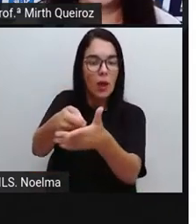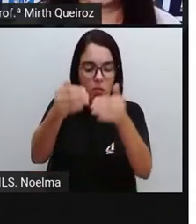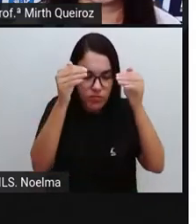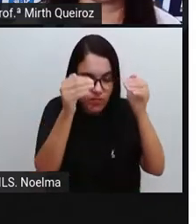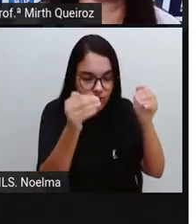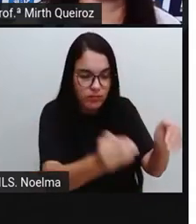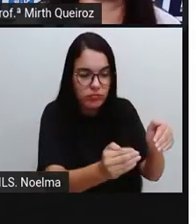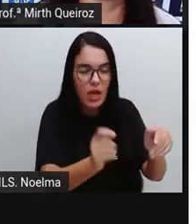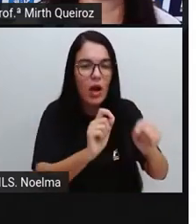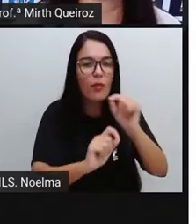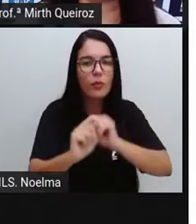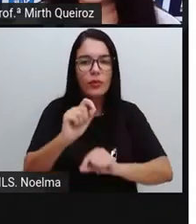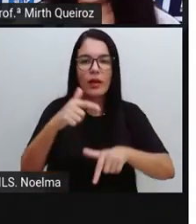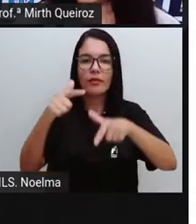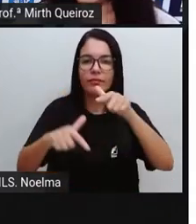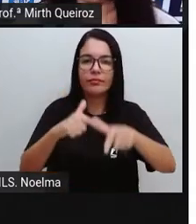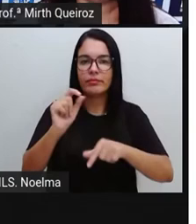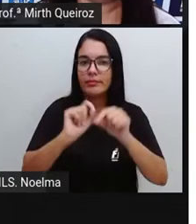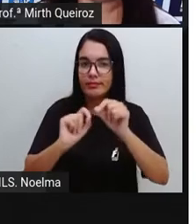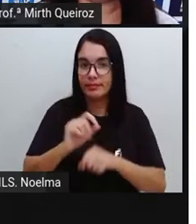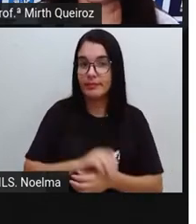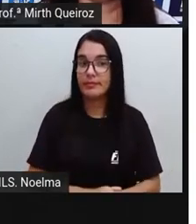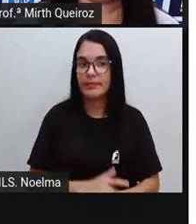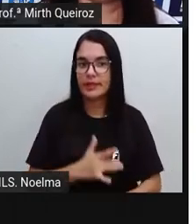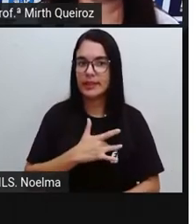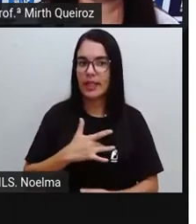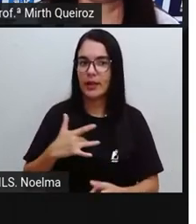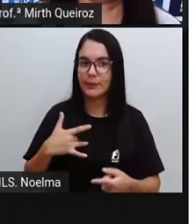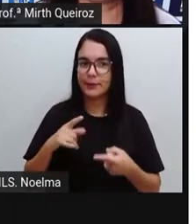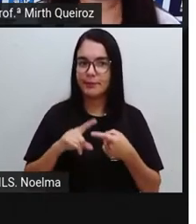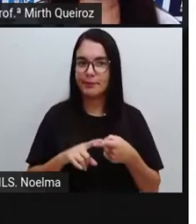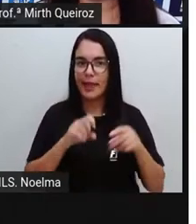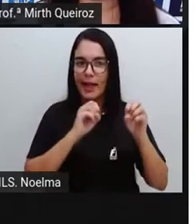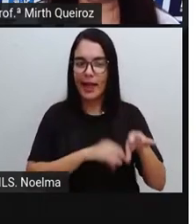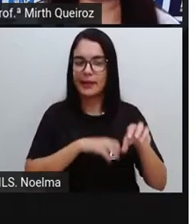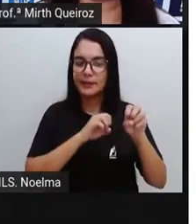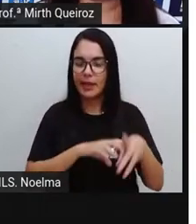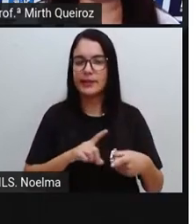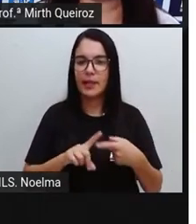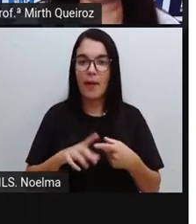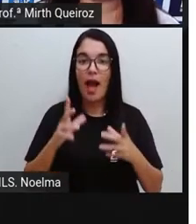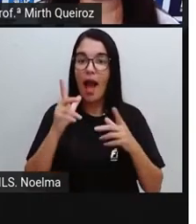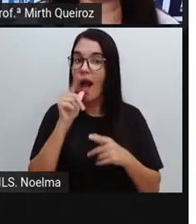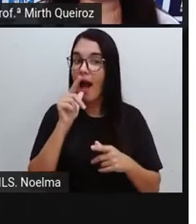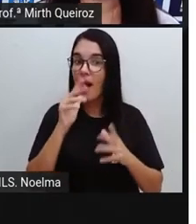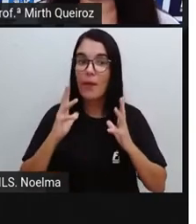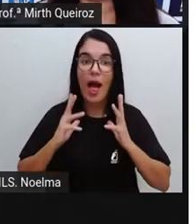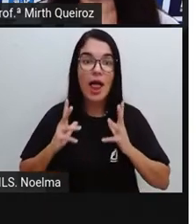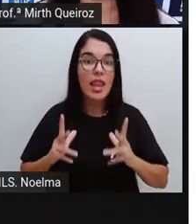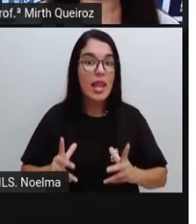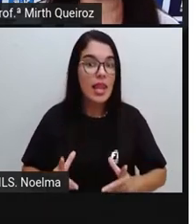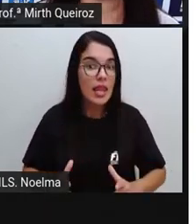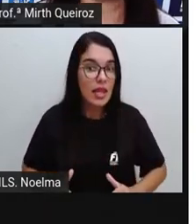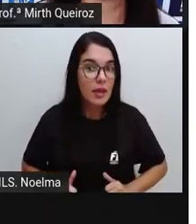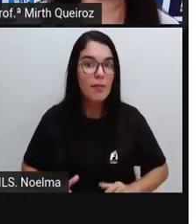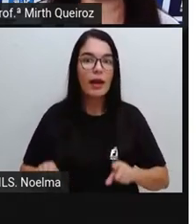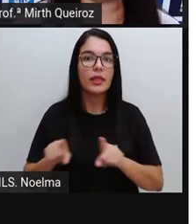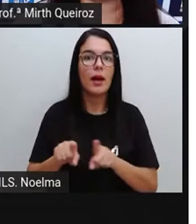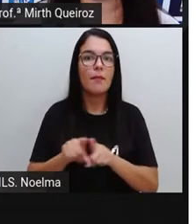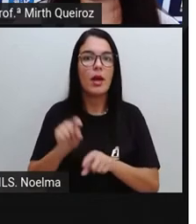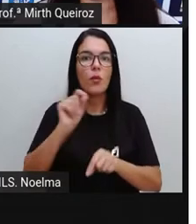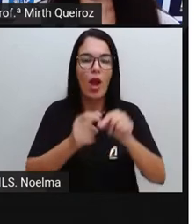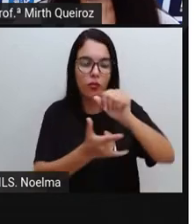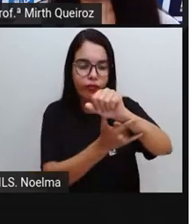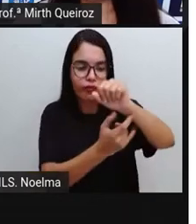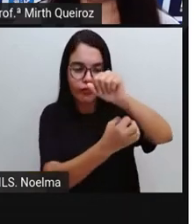Essas atividades Como saúde Educação Água tratada E de qualidade Escoamento correto Dos esgotos